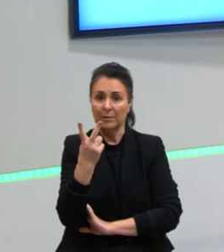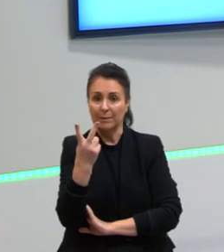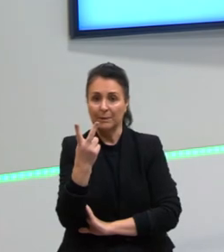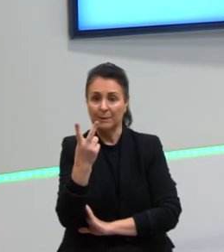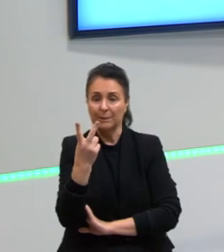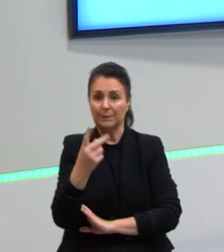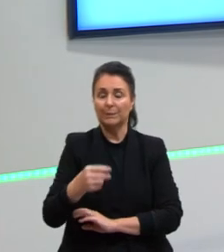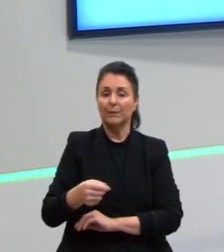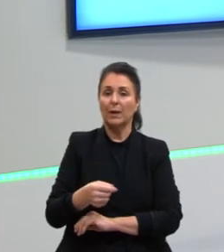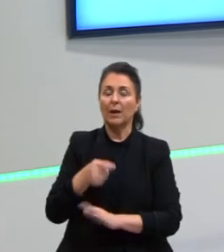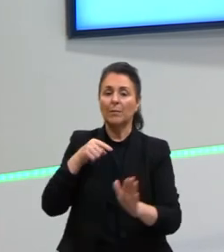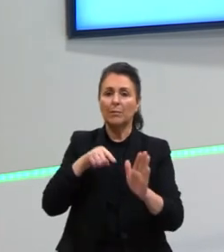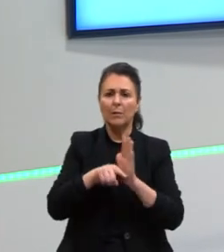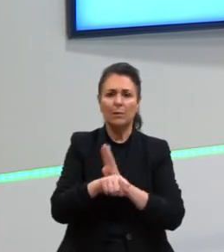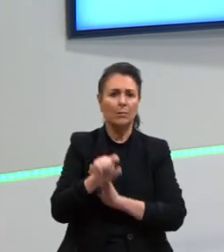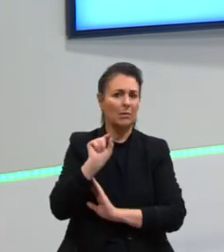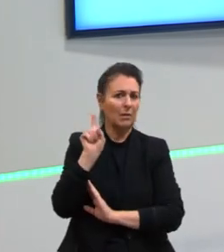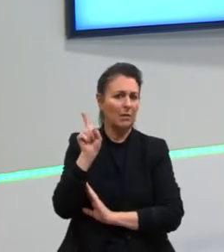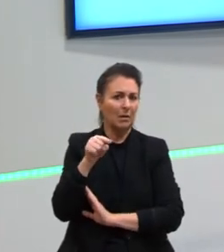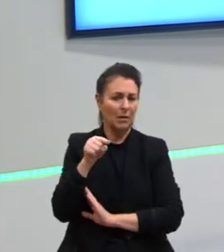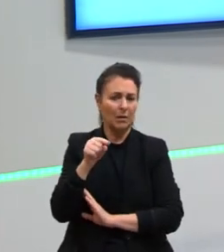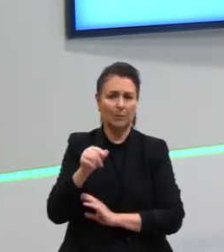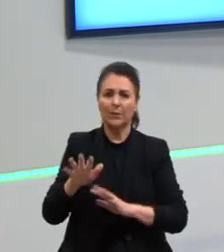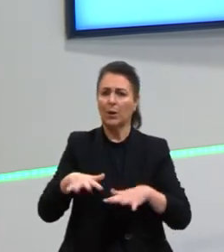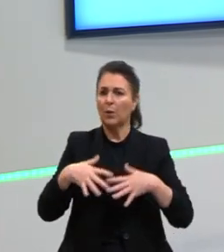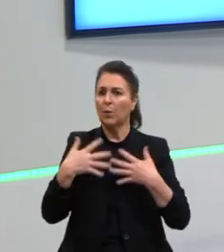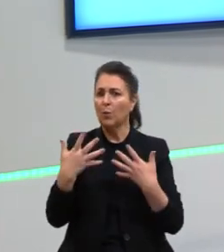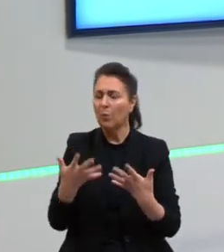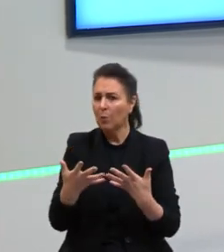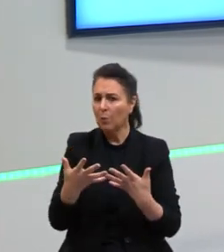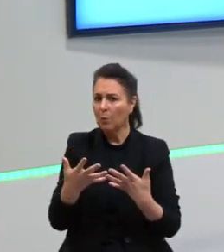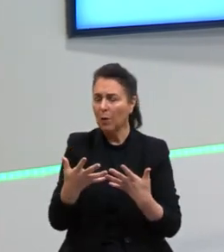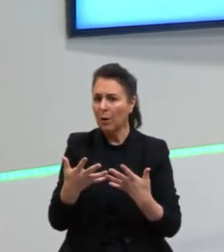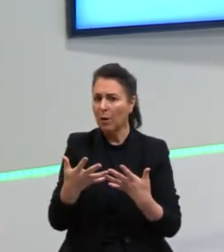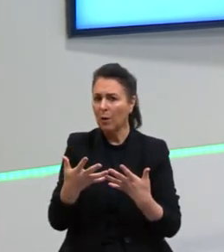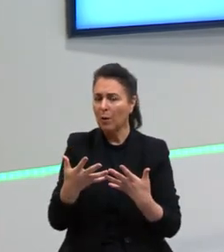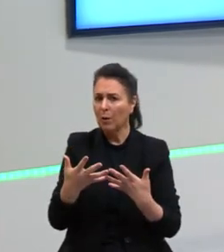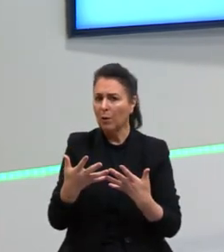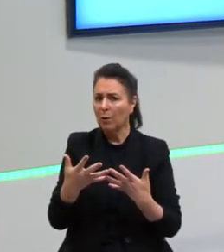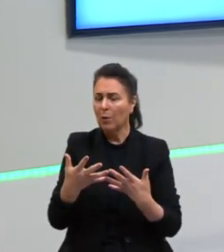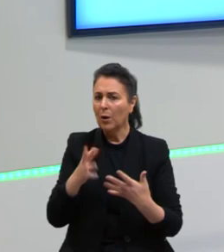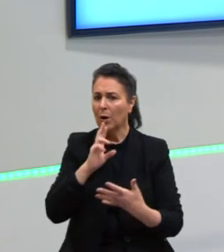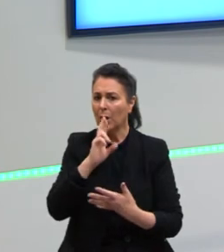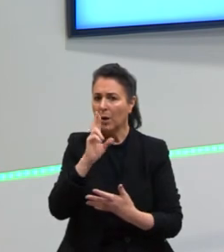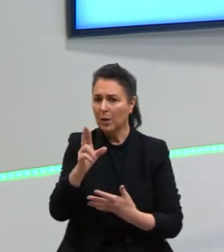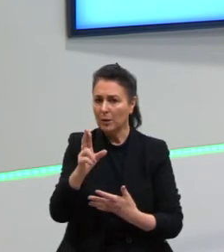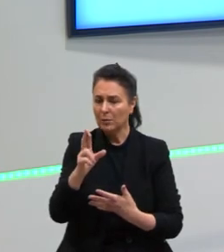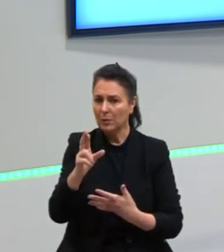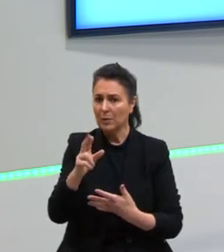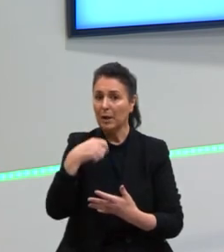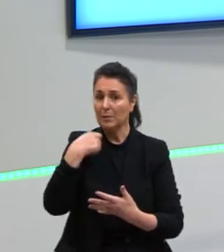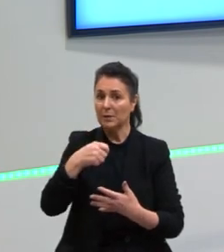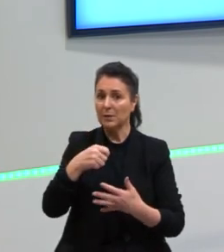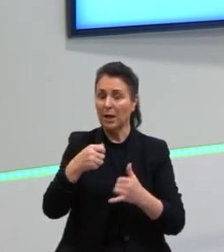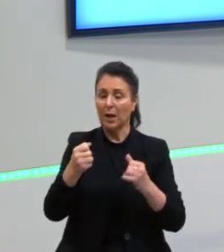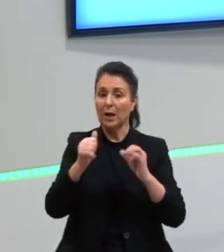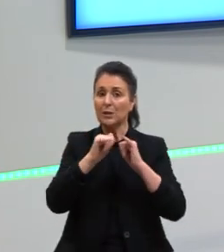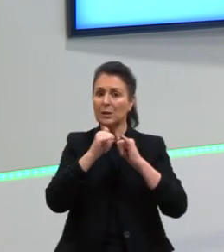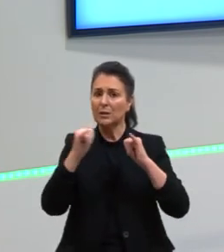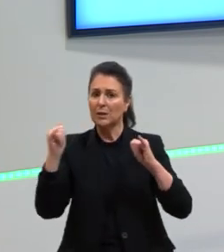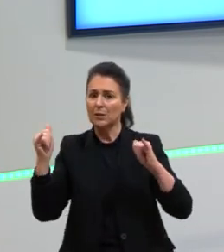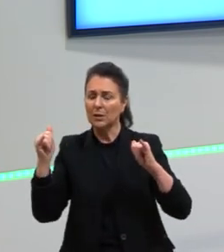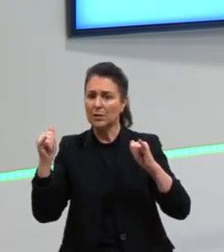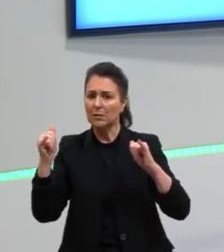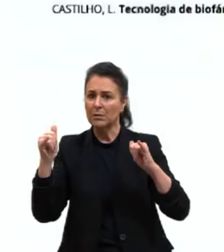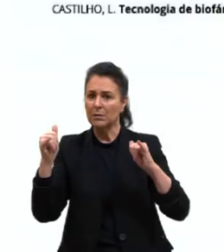A pergunta é qual componente garante o suprimento energético para essas